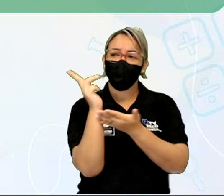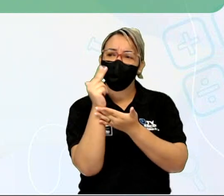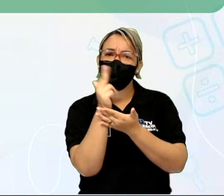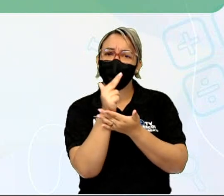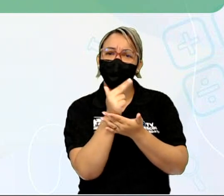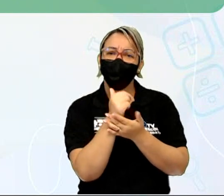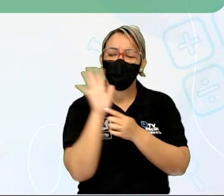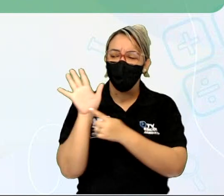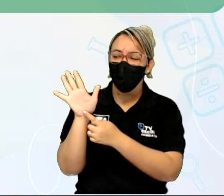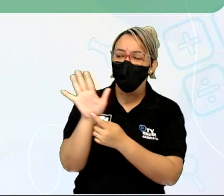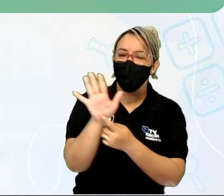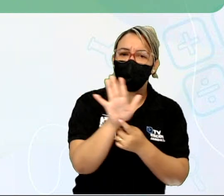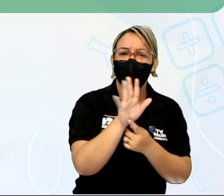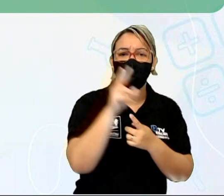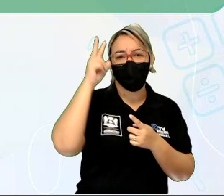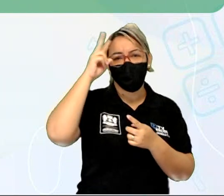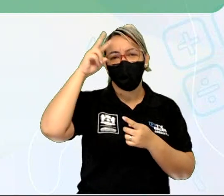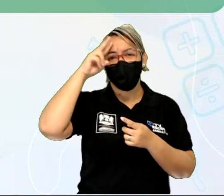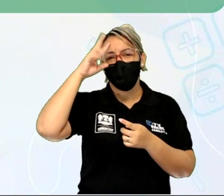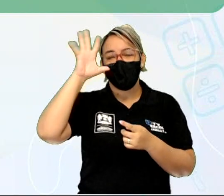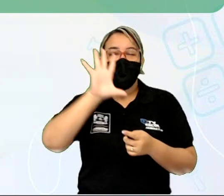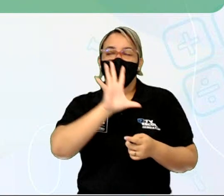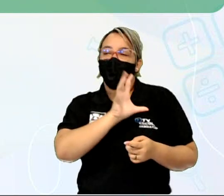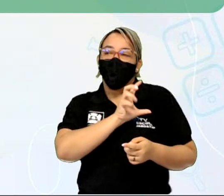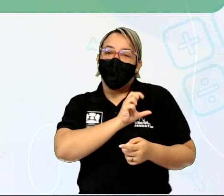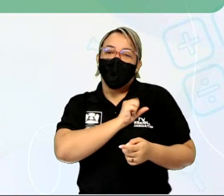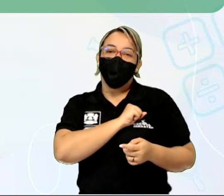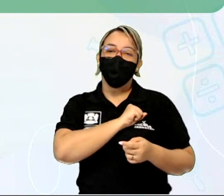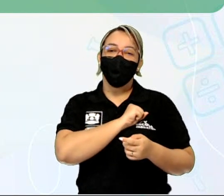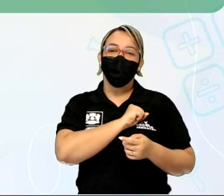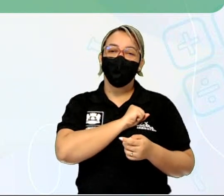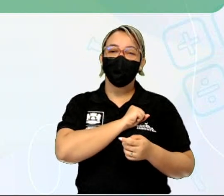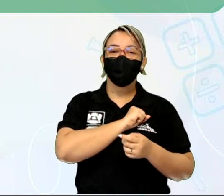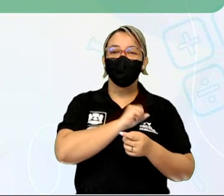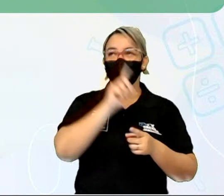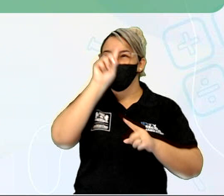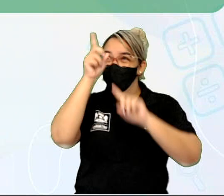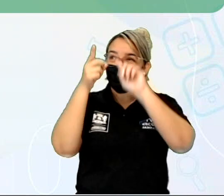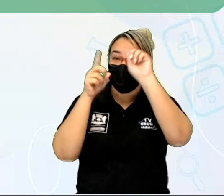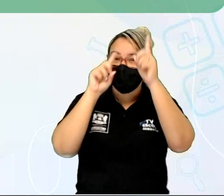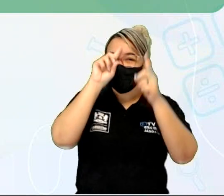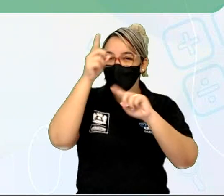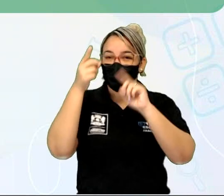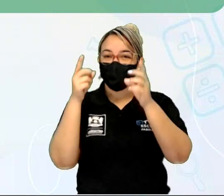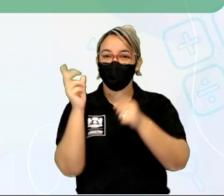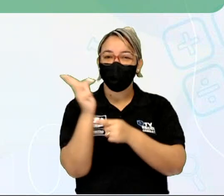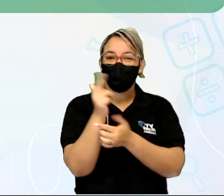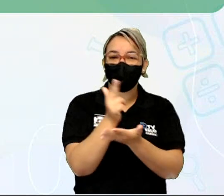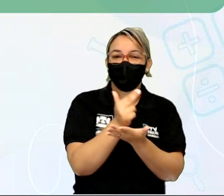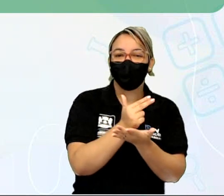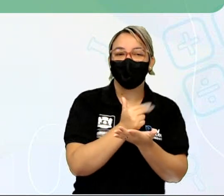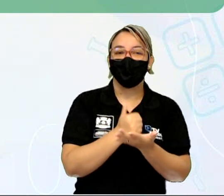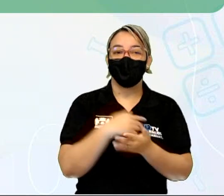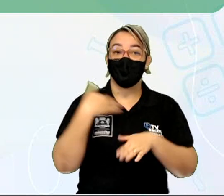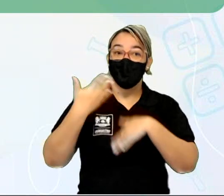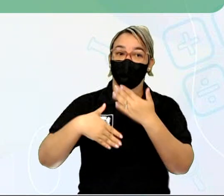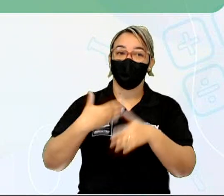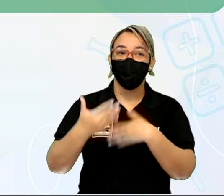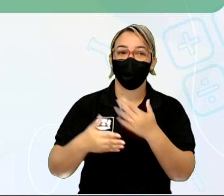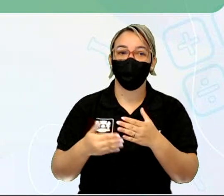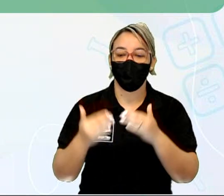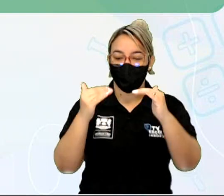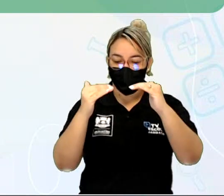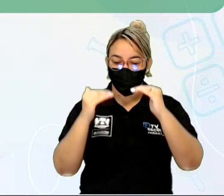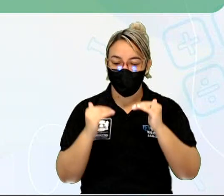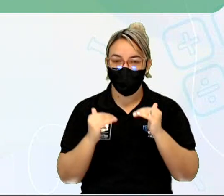Represente essa sua história preferida. Desenhe, capriche nesse desenho, decalque se for preciso. Depois, embaixo